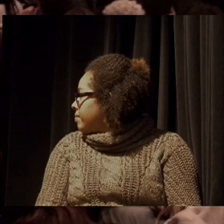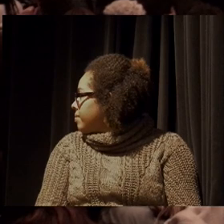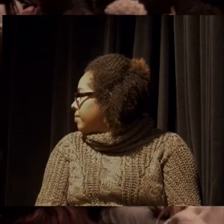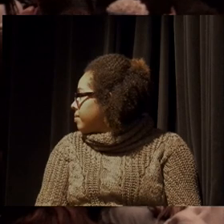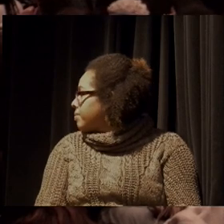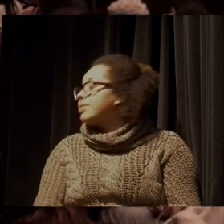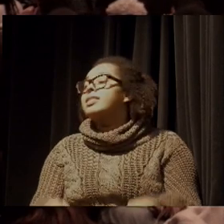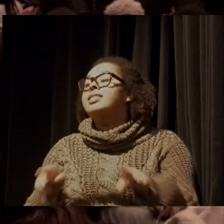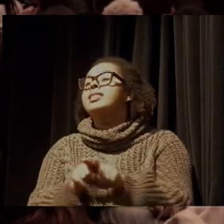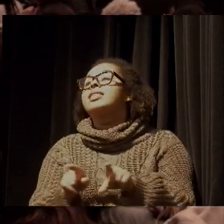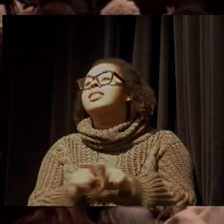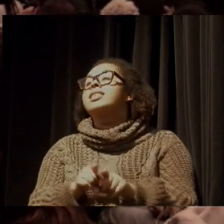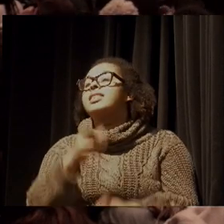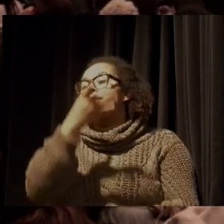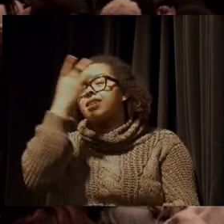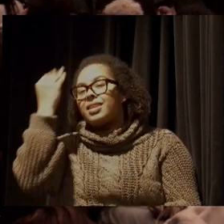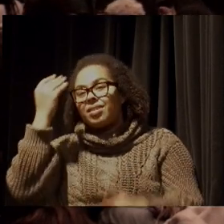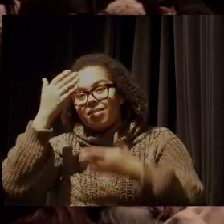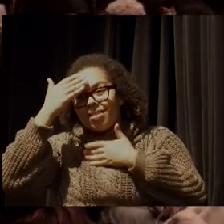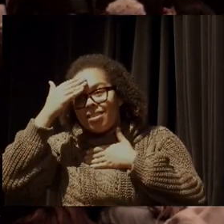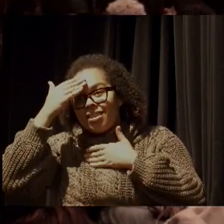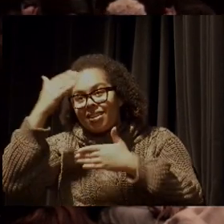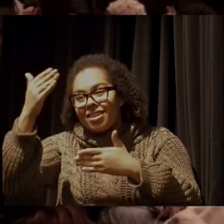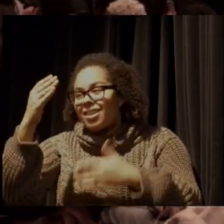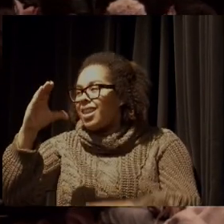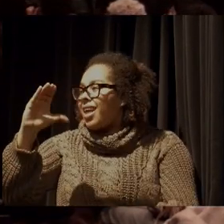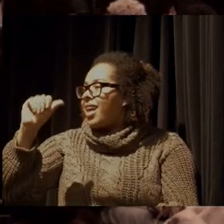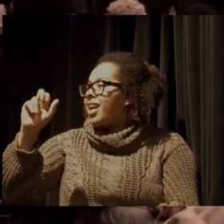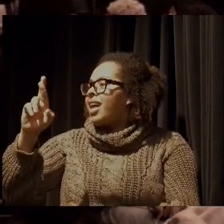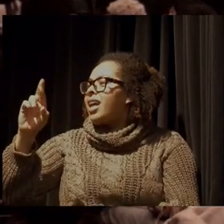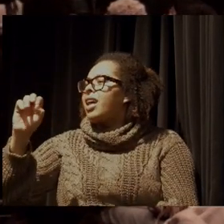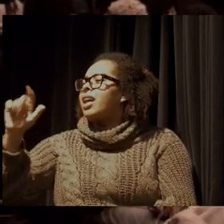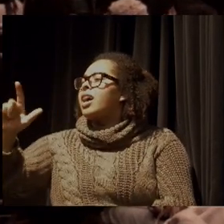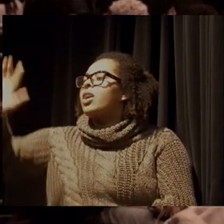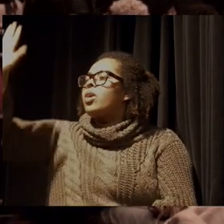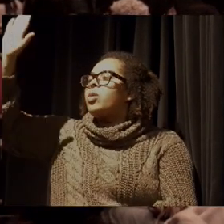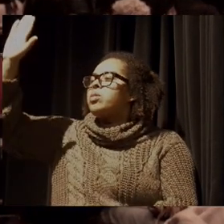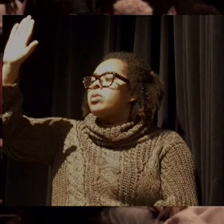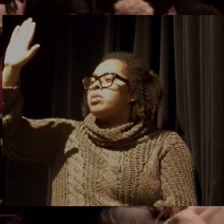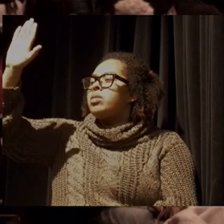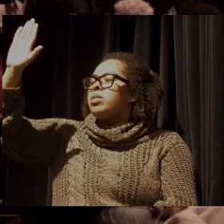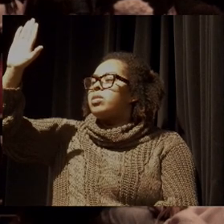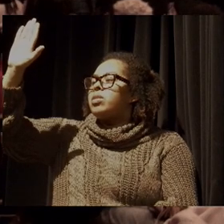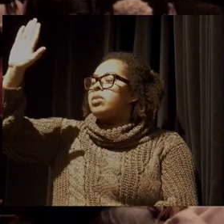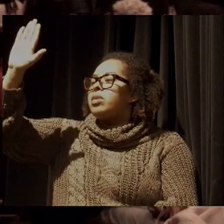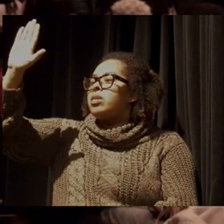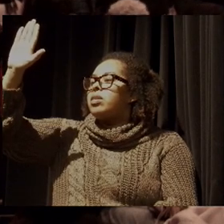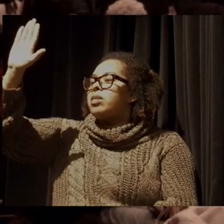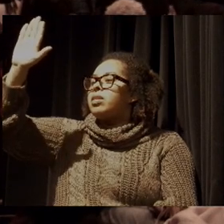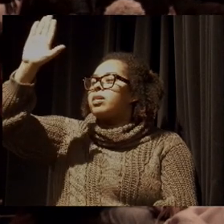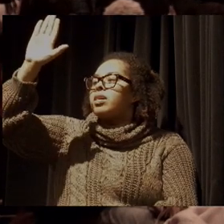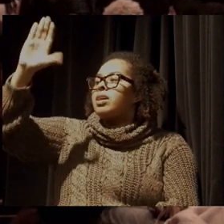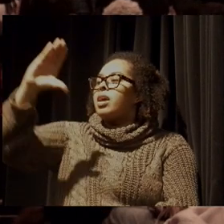Só esqueci de agradecer a Carol que está aqui em algum lugar, fez a abertura.